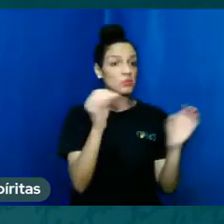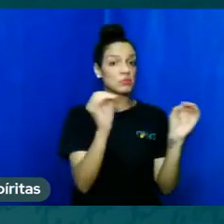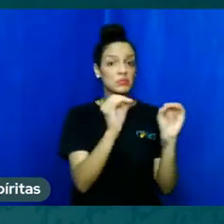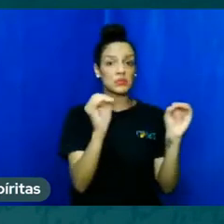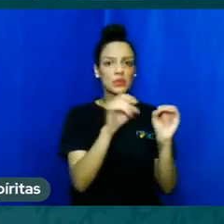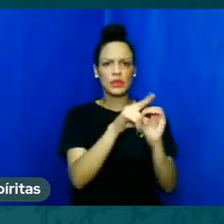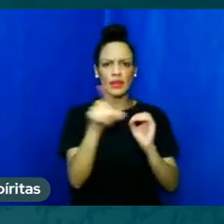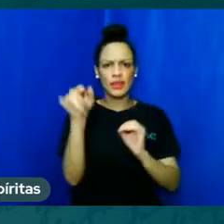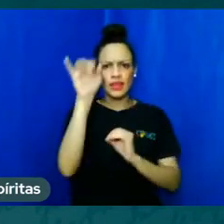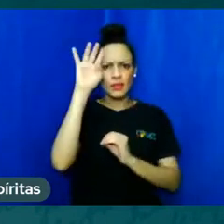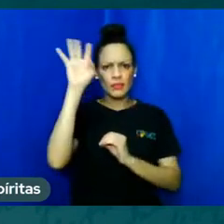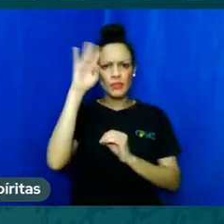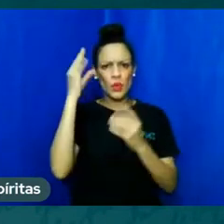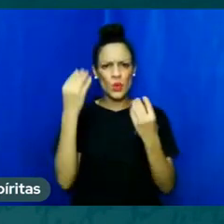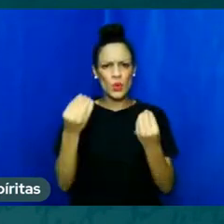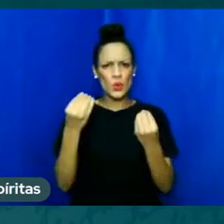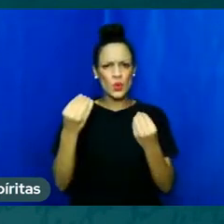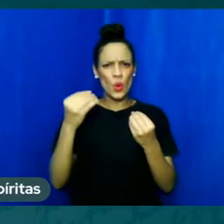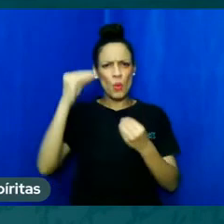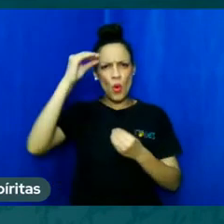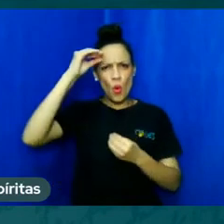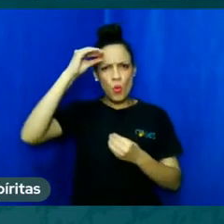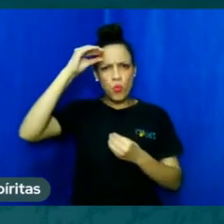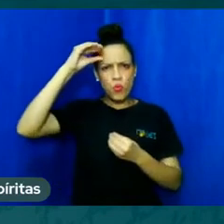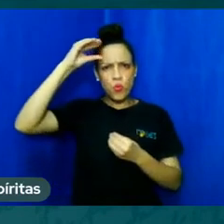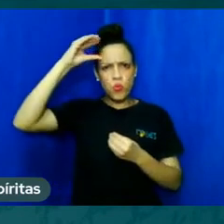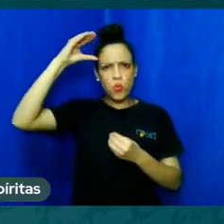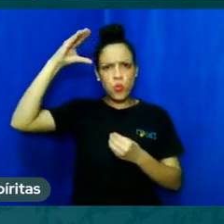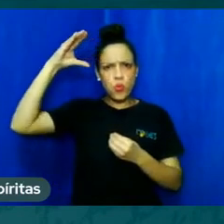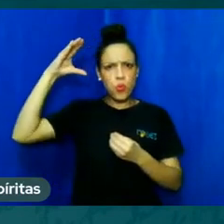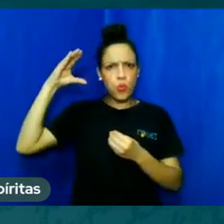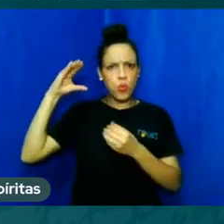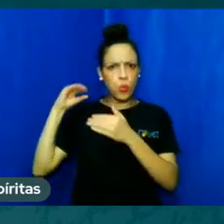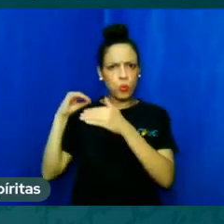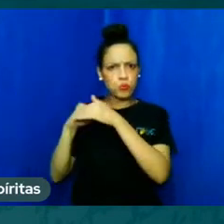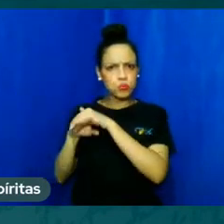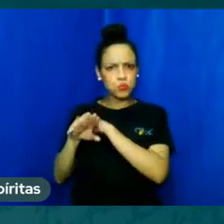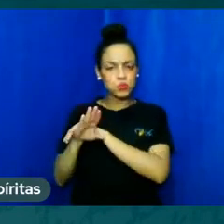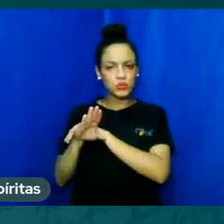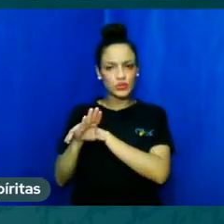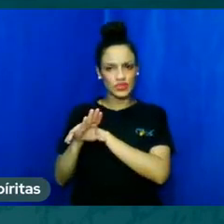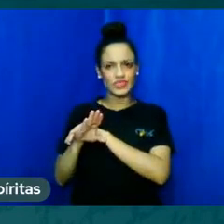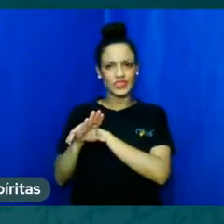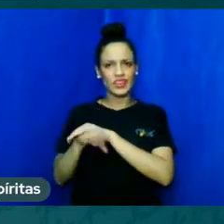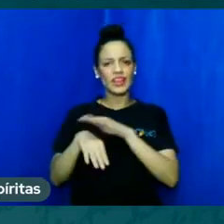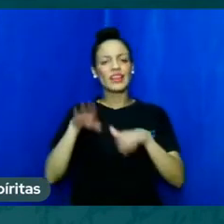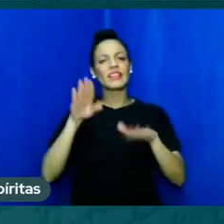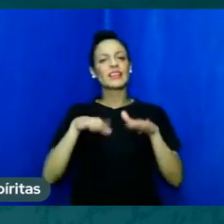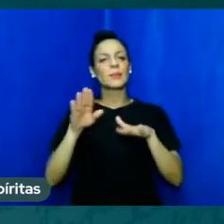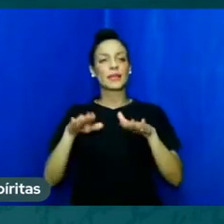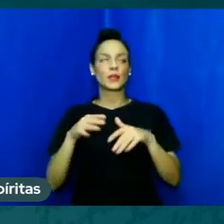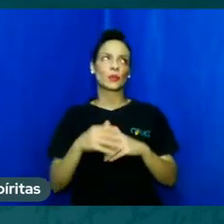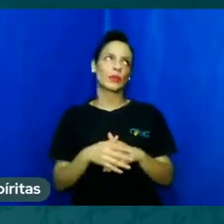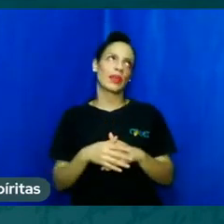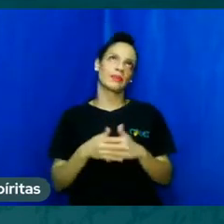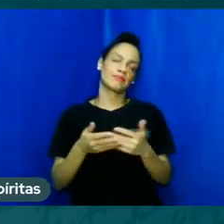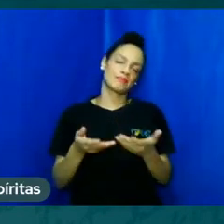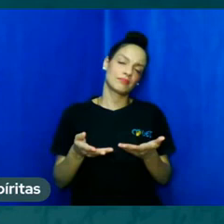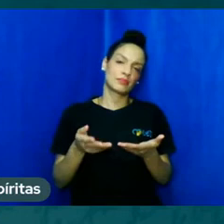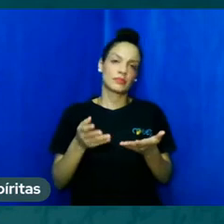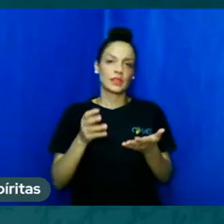aqui tem? Porque quando a gente olha às vezes para as pessoas, a gente às vezes, algumas pessoas especificamente,